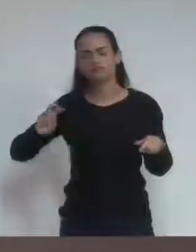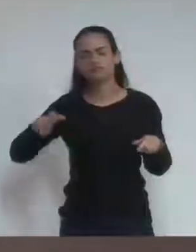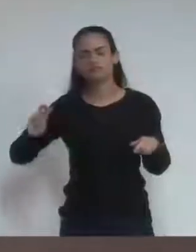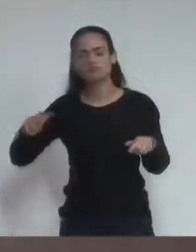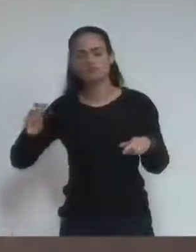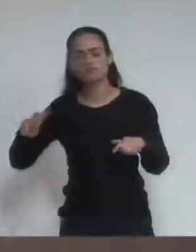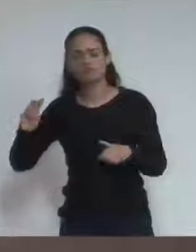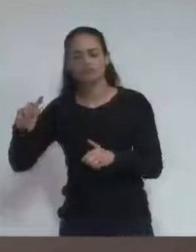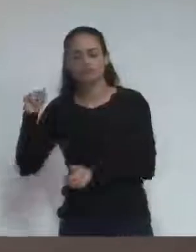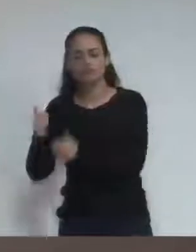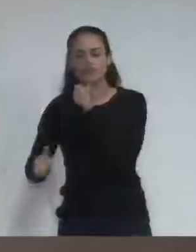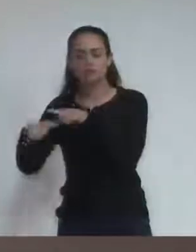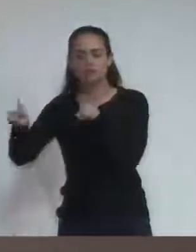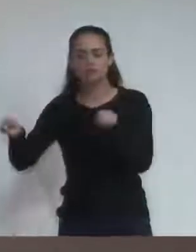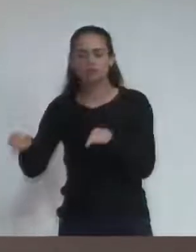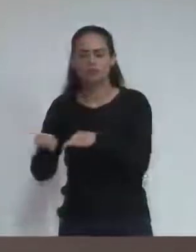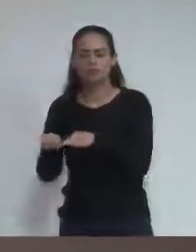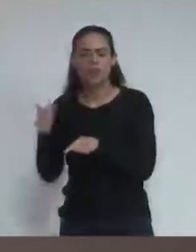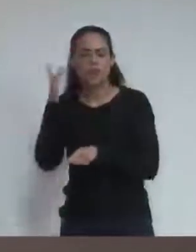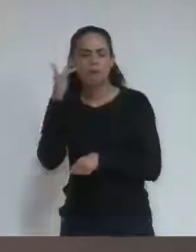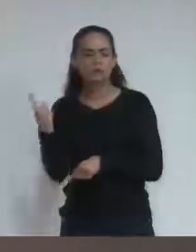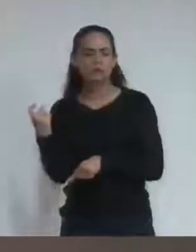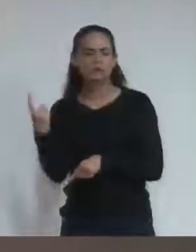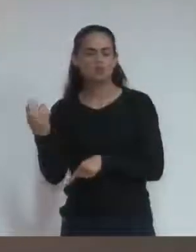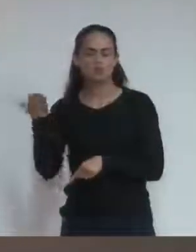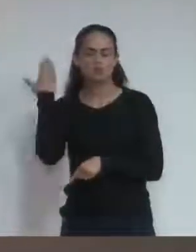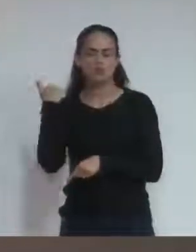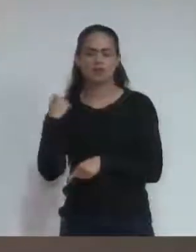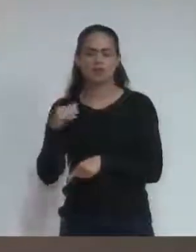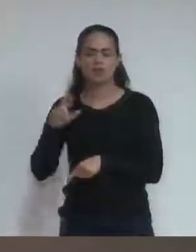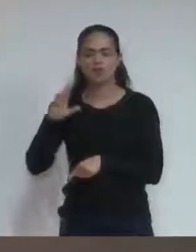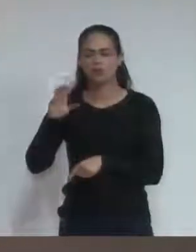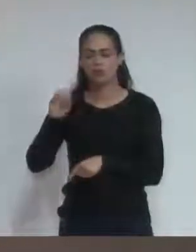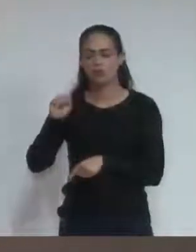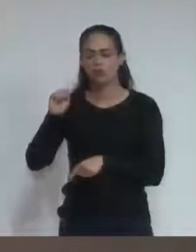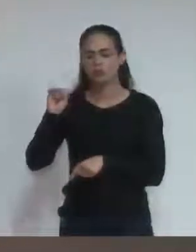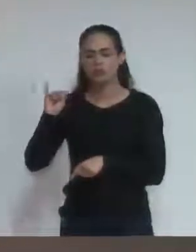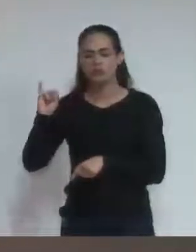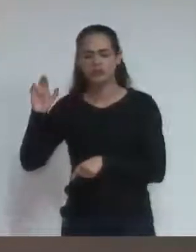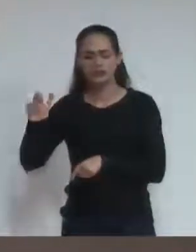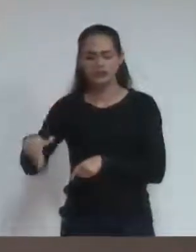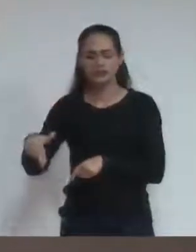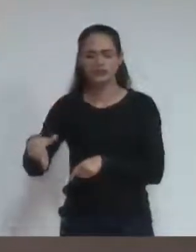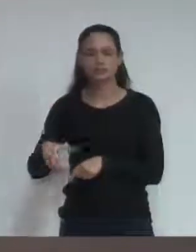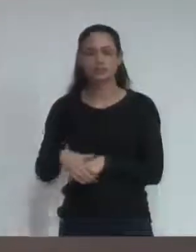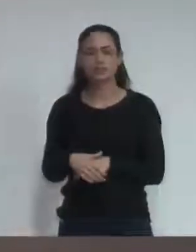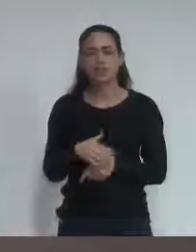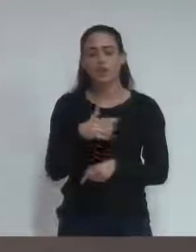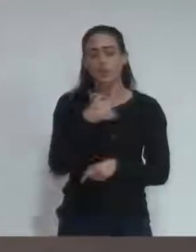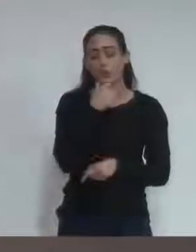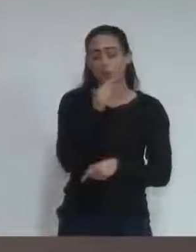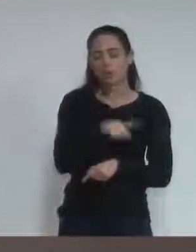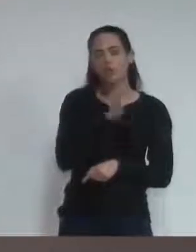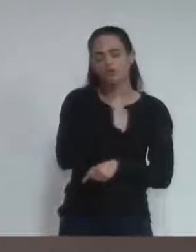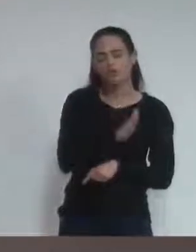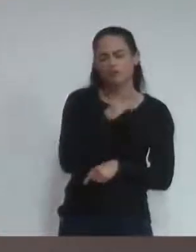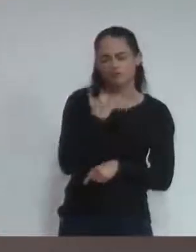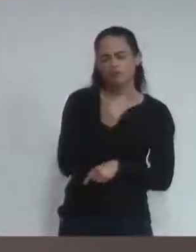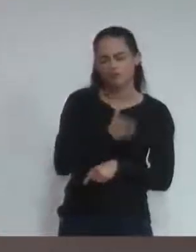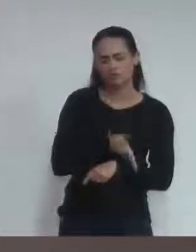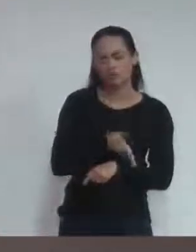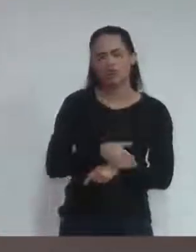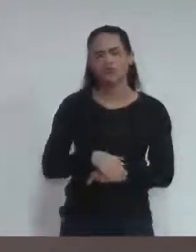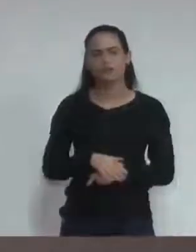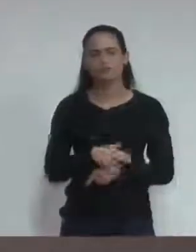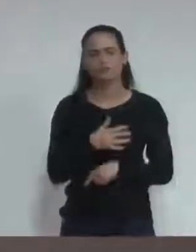dos únicos campos que tinha em Vinhedo, que era o campo do Rociense. E aquele homem, que infelizmente partiu, ele trabalhava